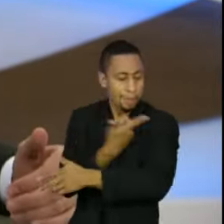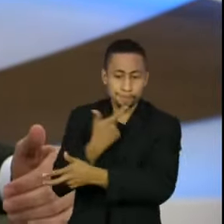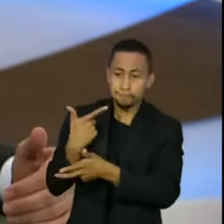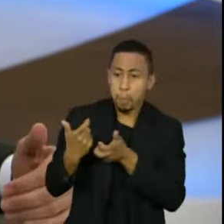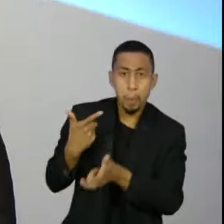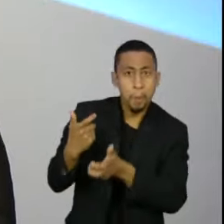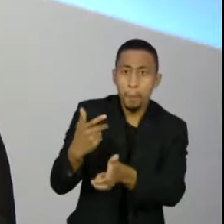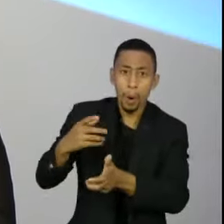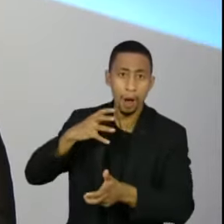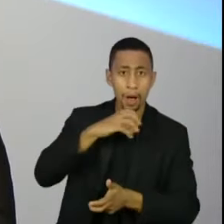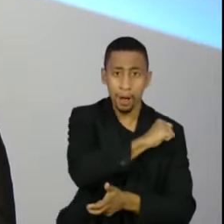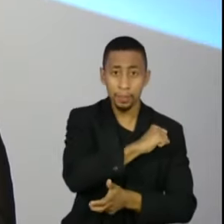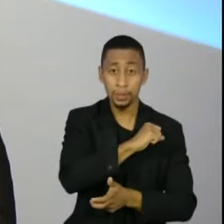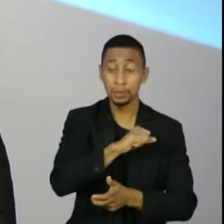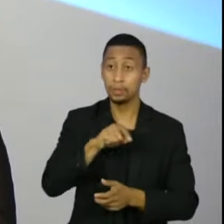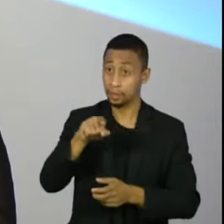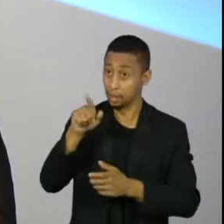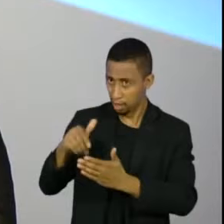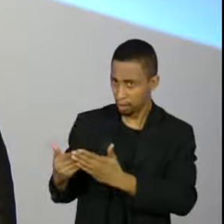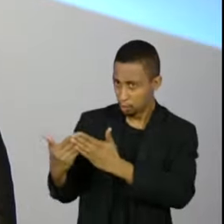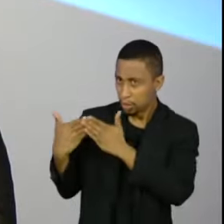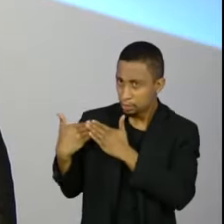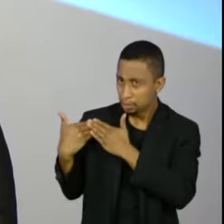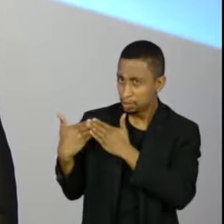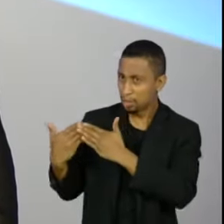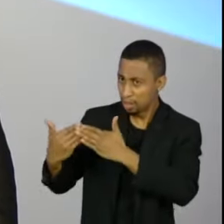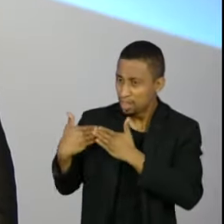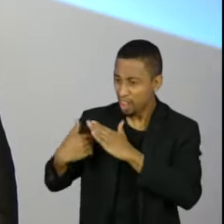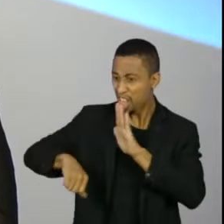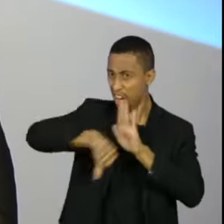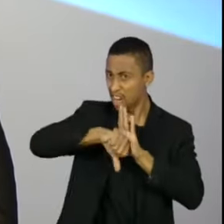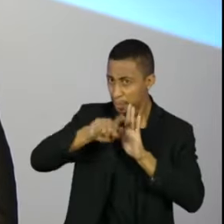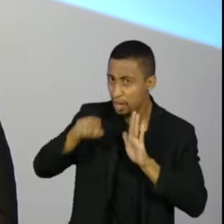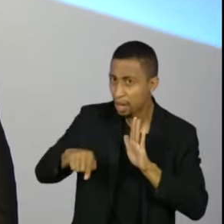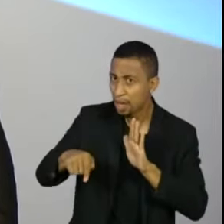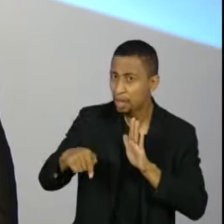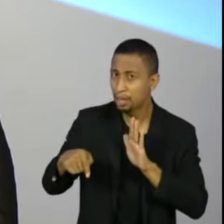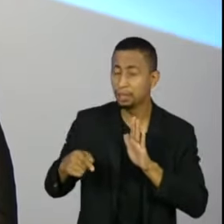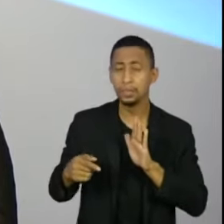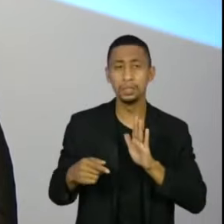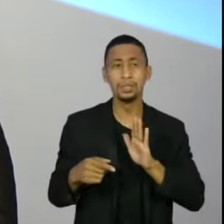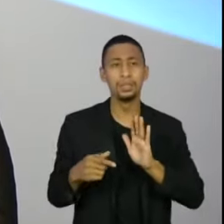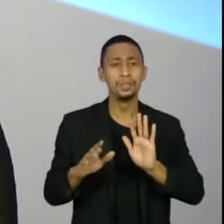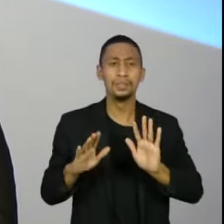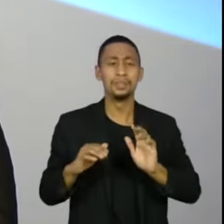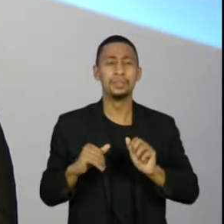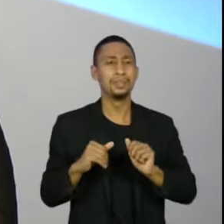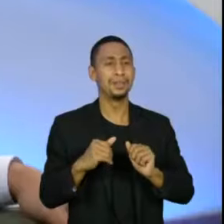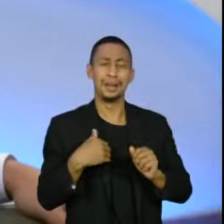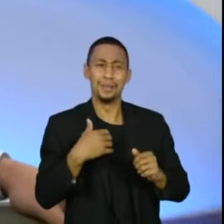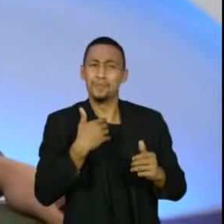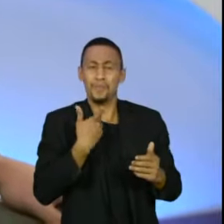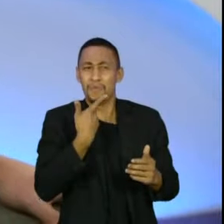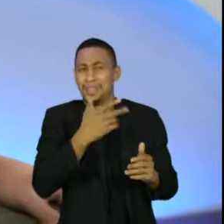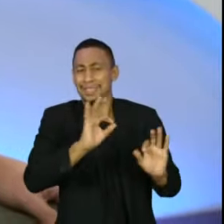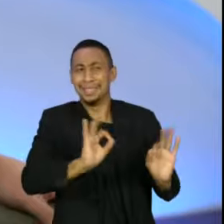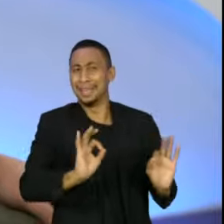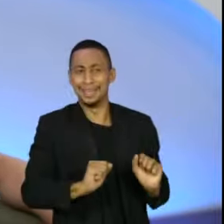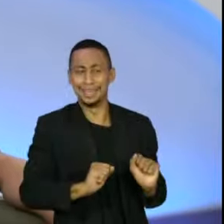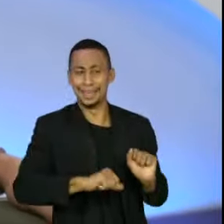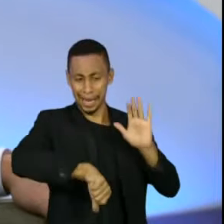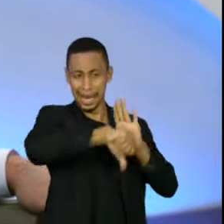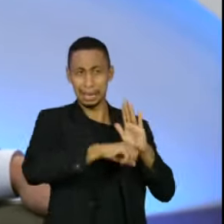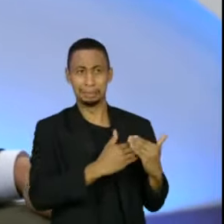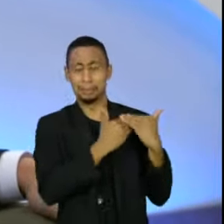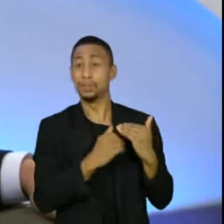enseja crime de responsabilidade, senador? Isso não enseja crime de responsabilidade? Essa avaliação se isso é crime de responsabilidade ou não deve se no âmbito de um processo. Mas o é